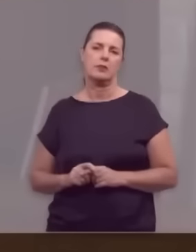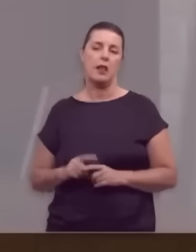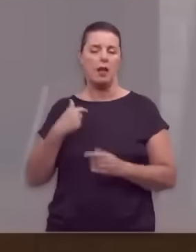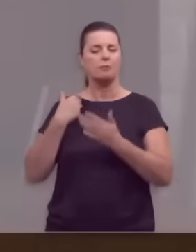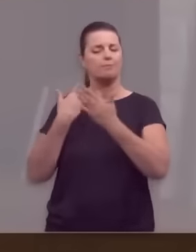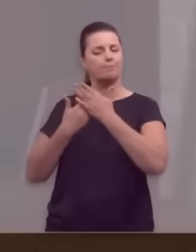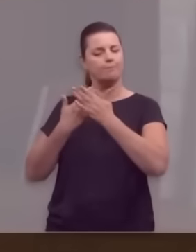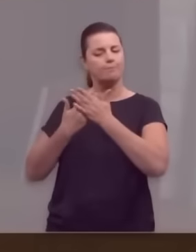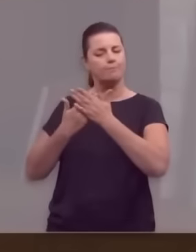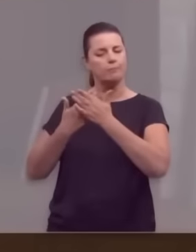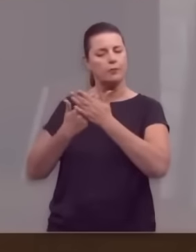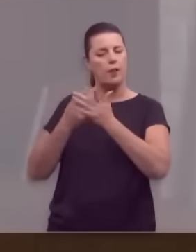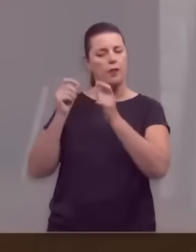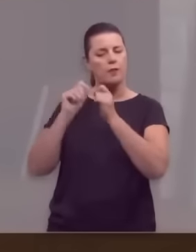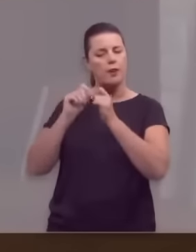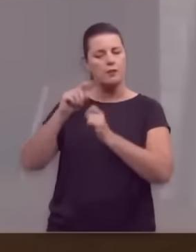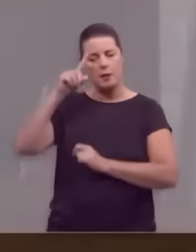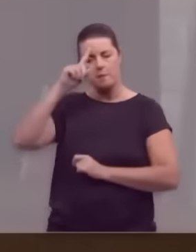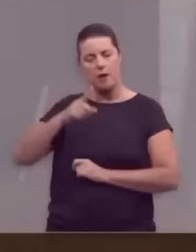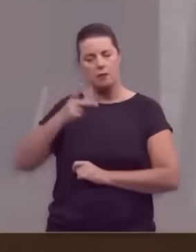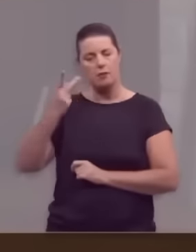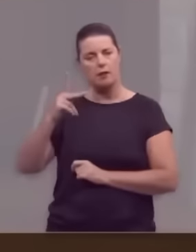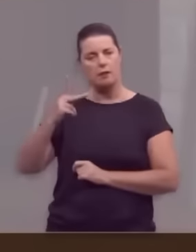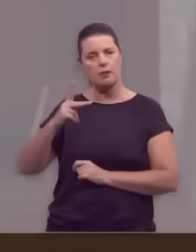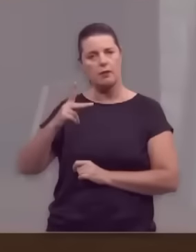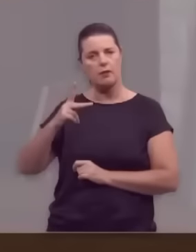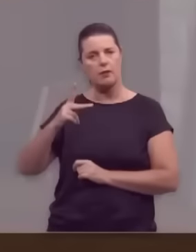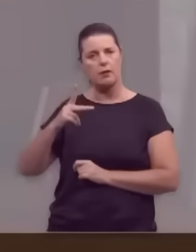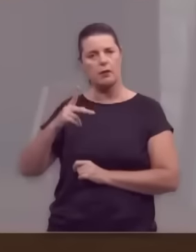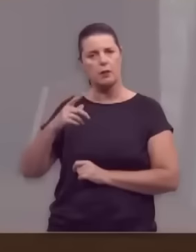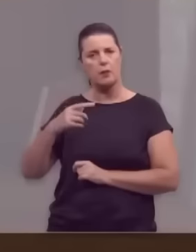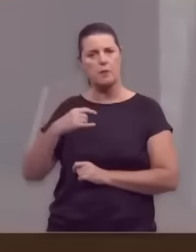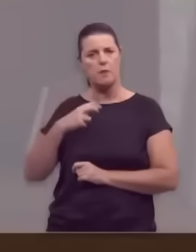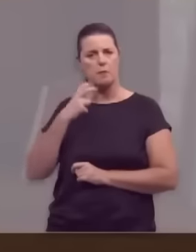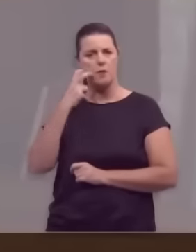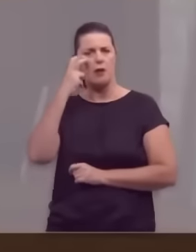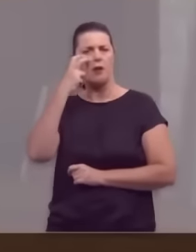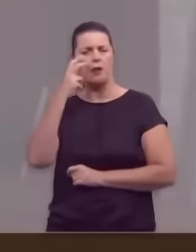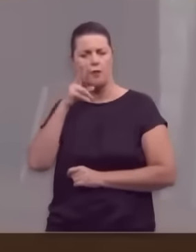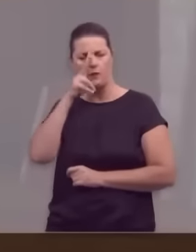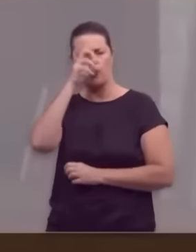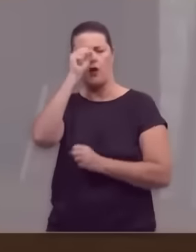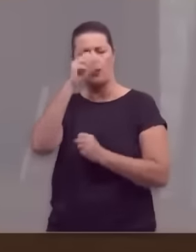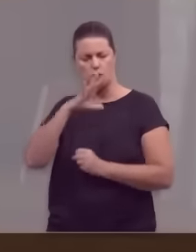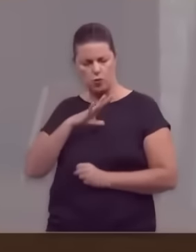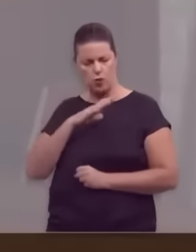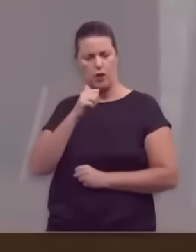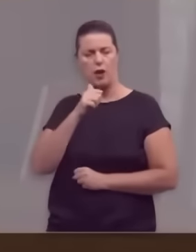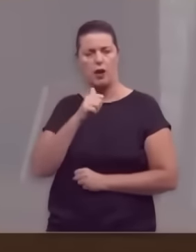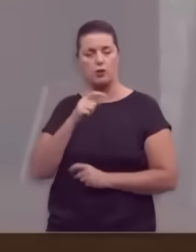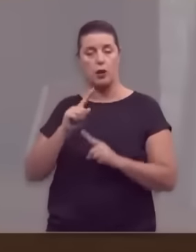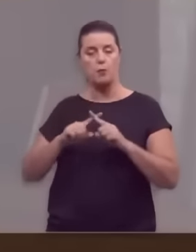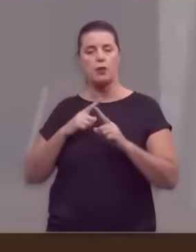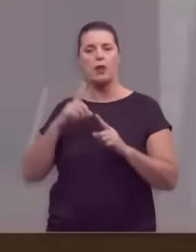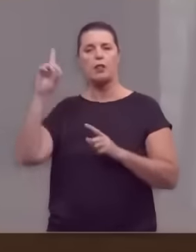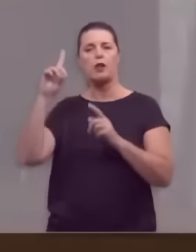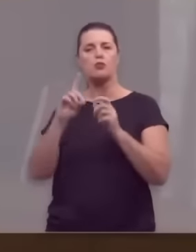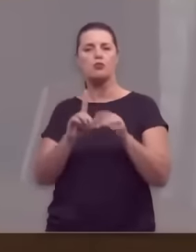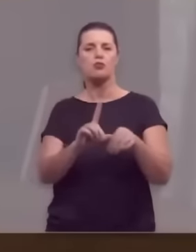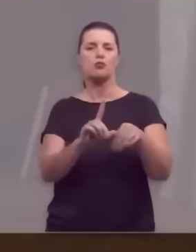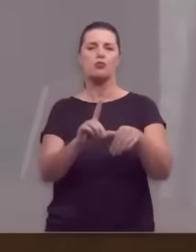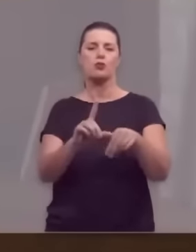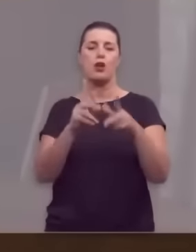Para nela meditar e fazer tudo o quanto ela ordena. Não se intimide. Ser forte, ser corajoso. Porque eu sou